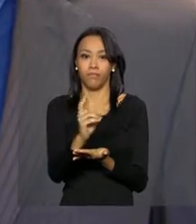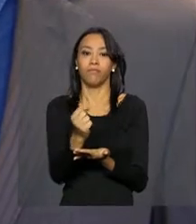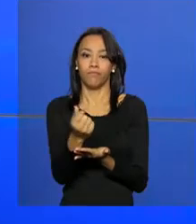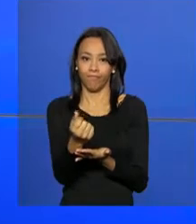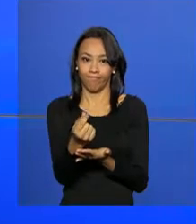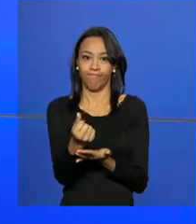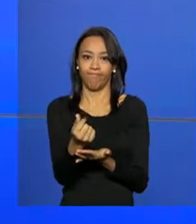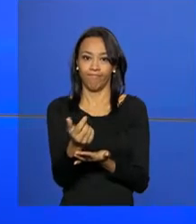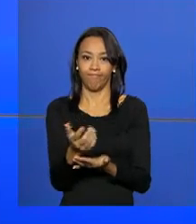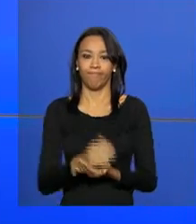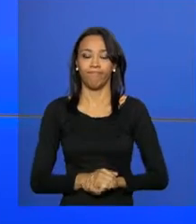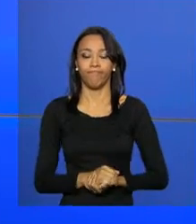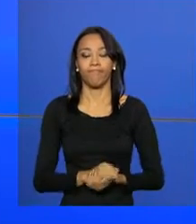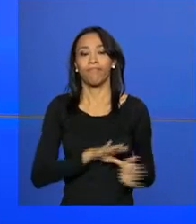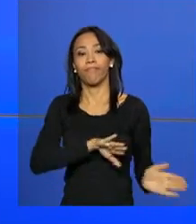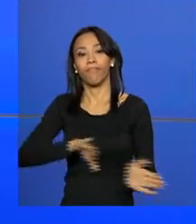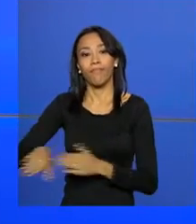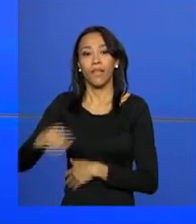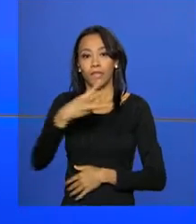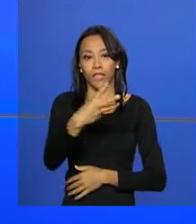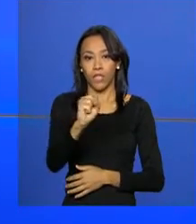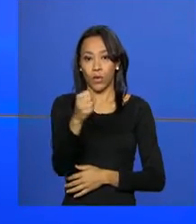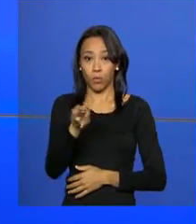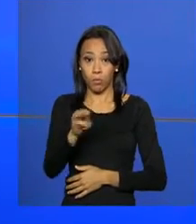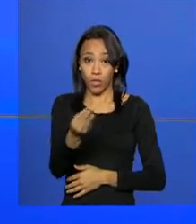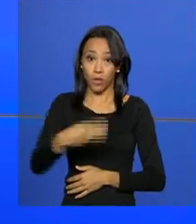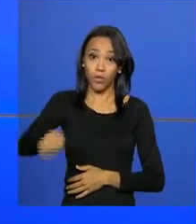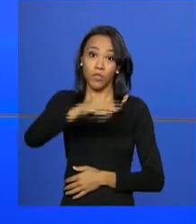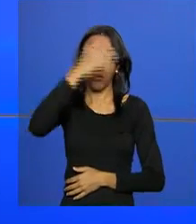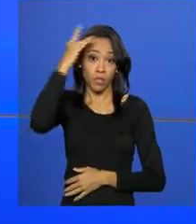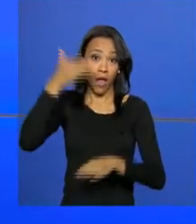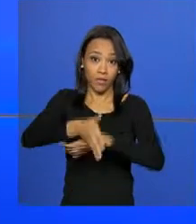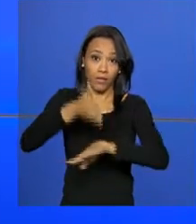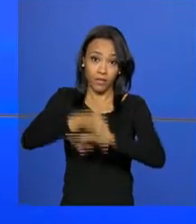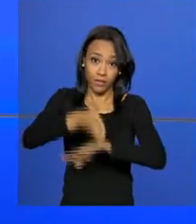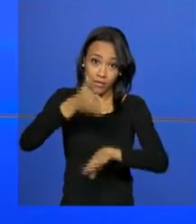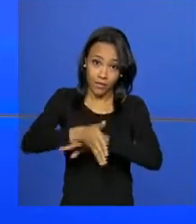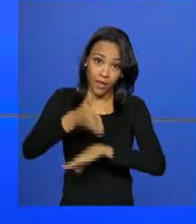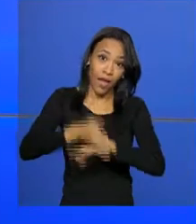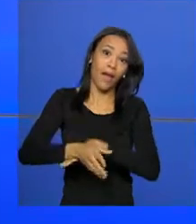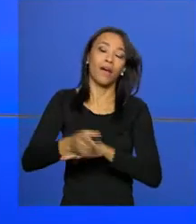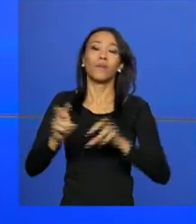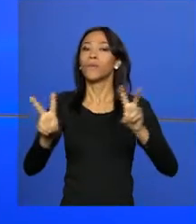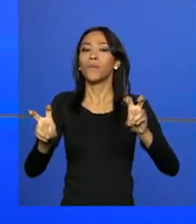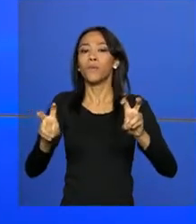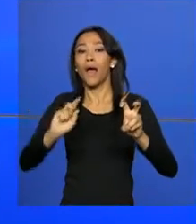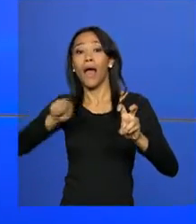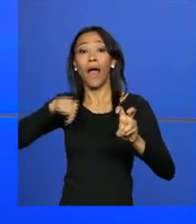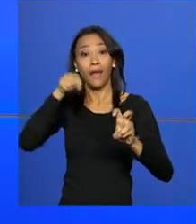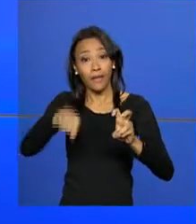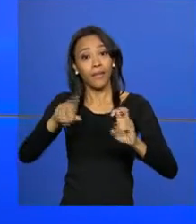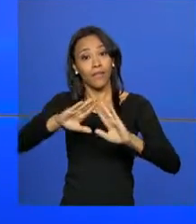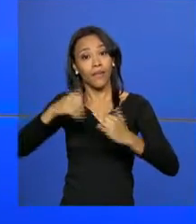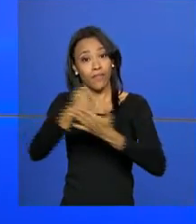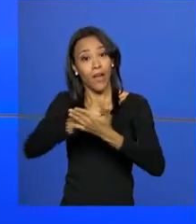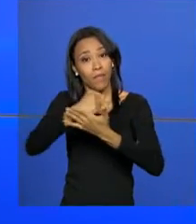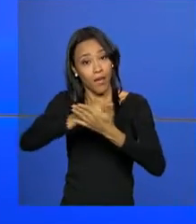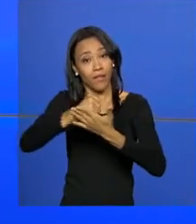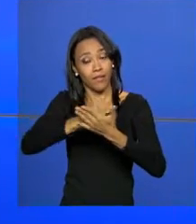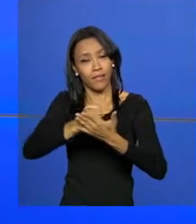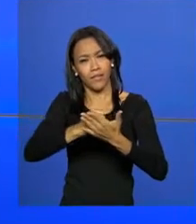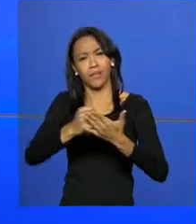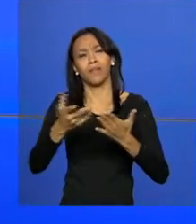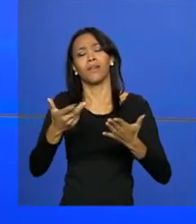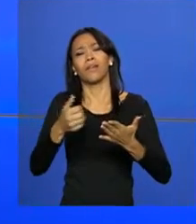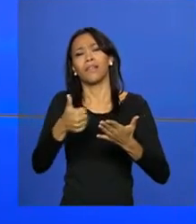bens. 38 milhões de pessoas acessaram o programa Aqui Tem Farmácia Popular nos últimos 10 anos,